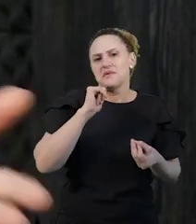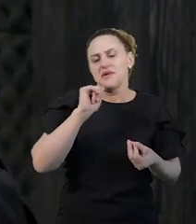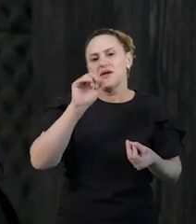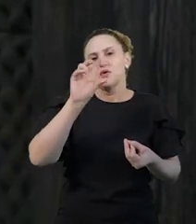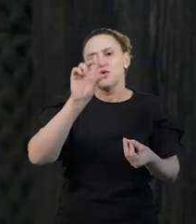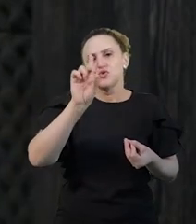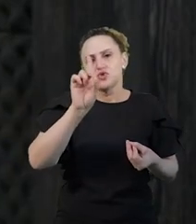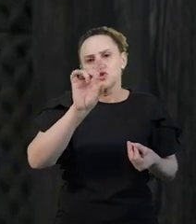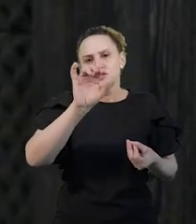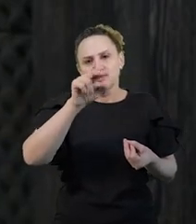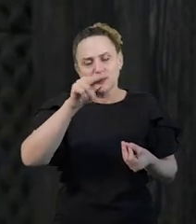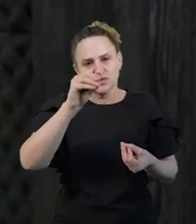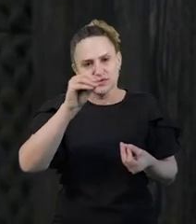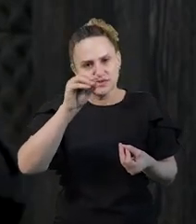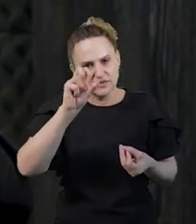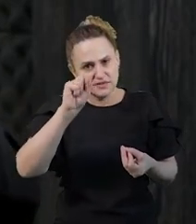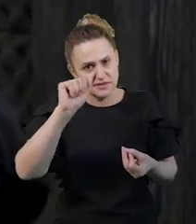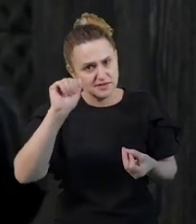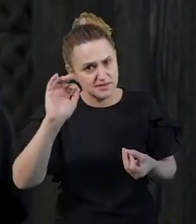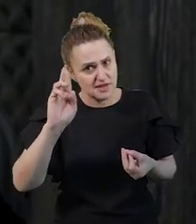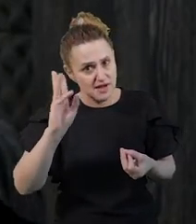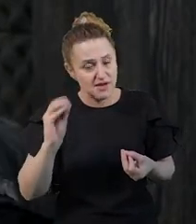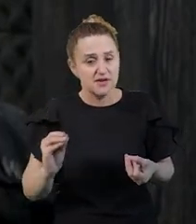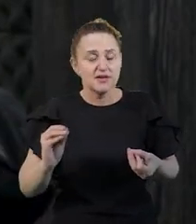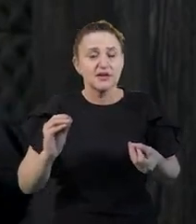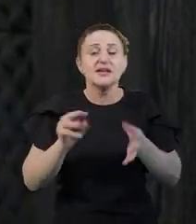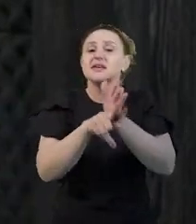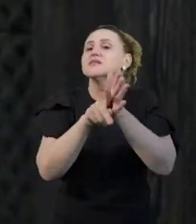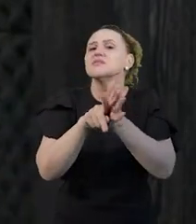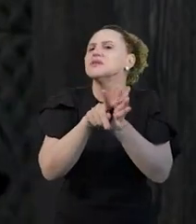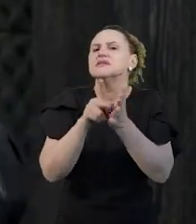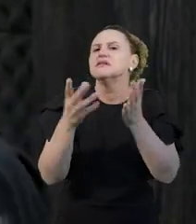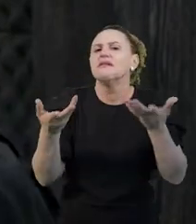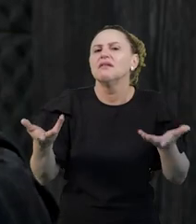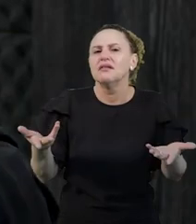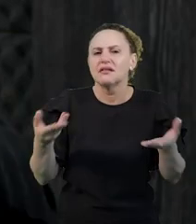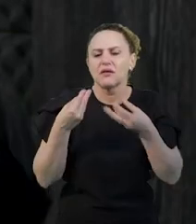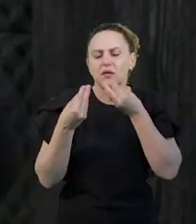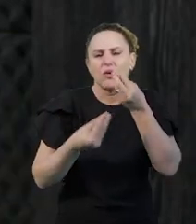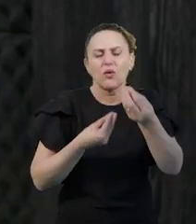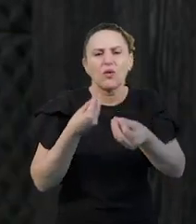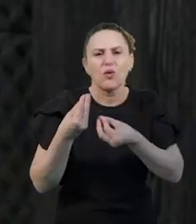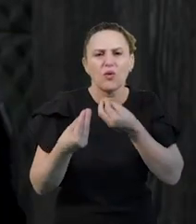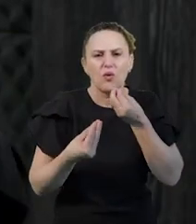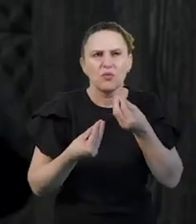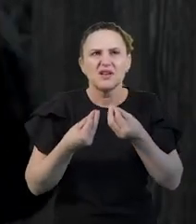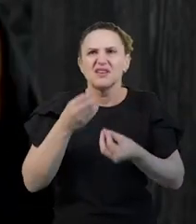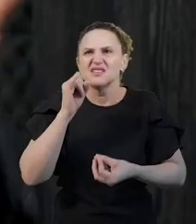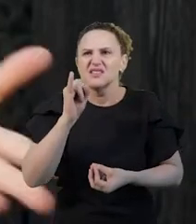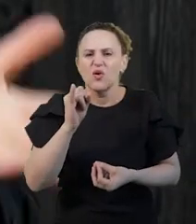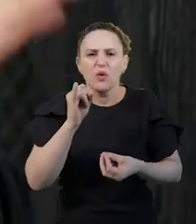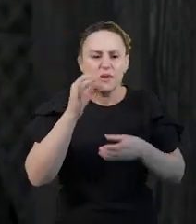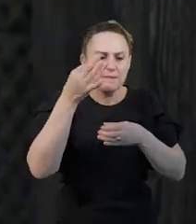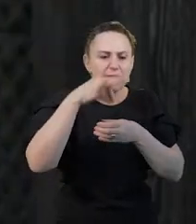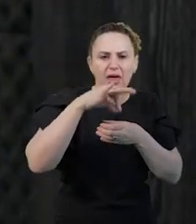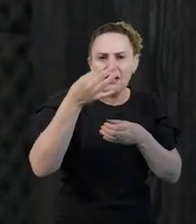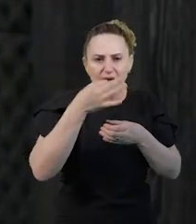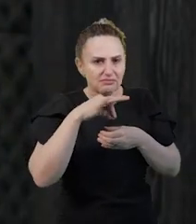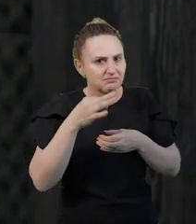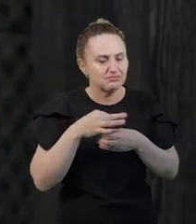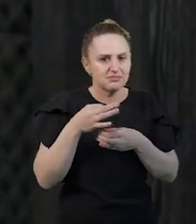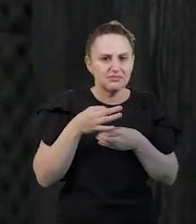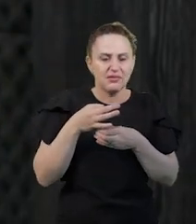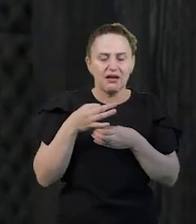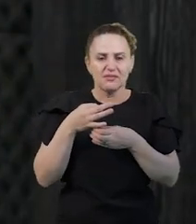que precisa ser resolvida. Então, as pesquisas vão dar o que eles comem, se são vegetarianos, se são carnívoros e assim por diante.